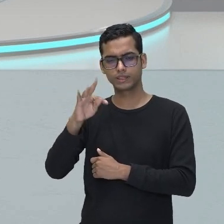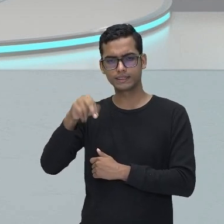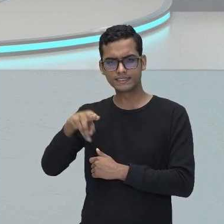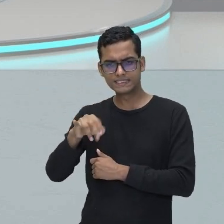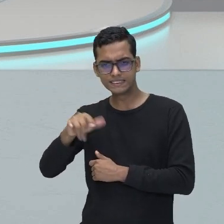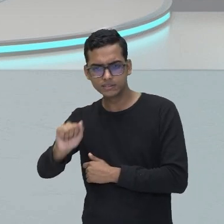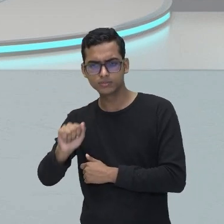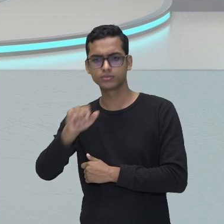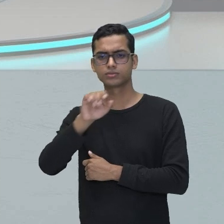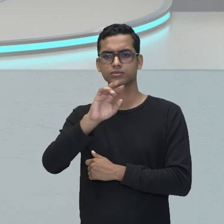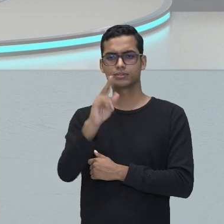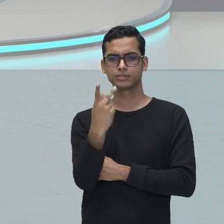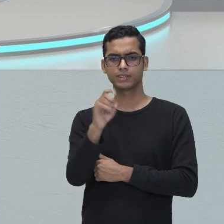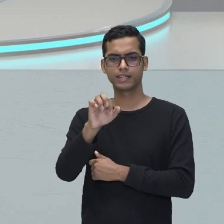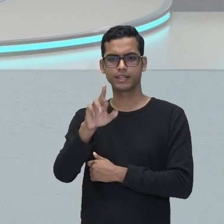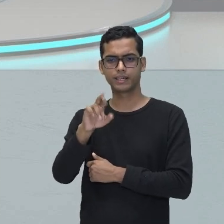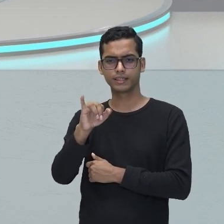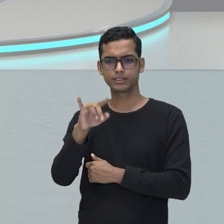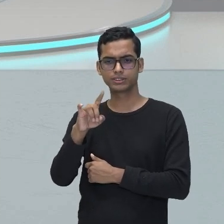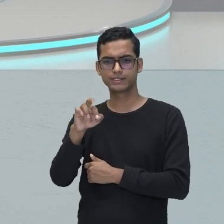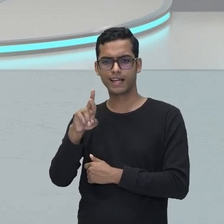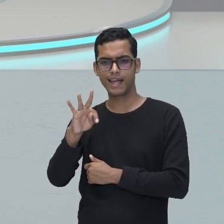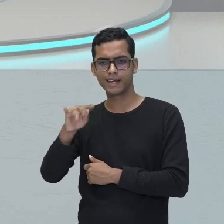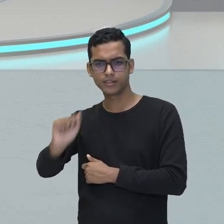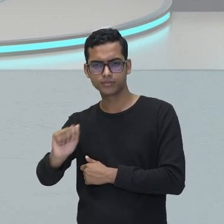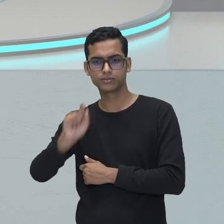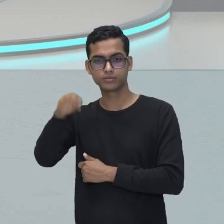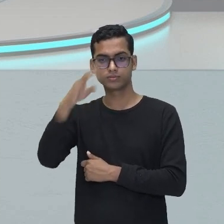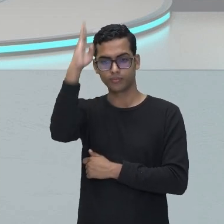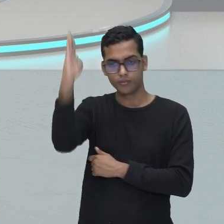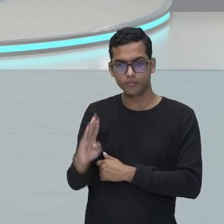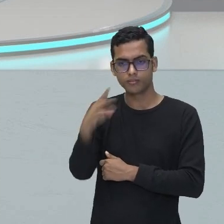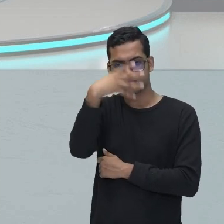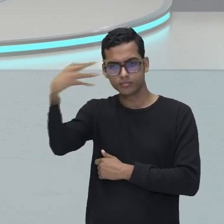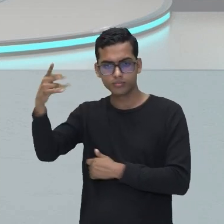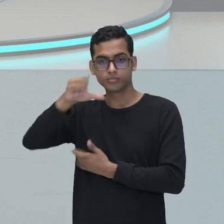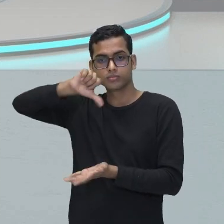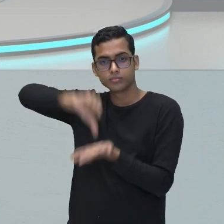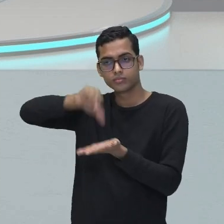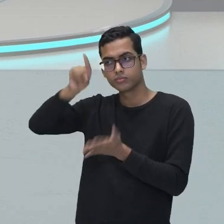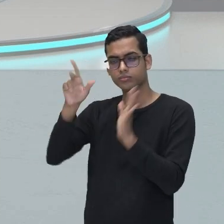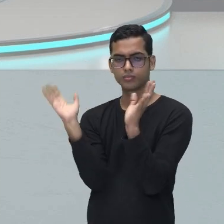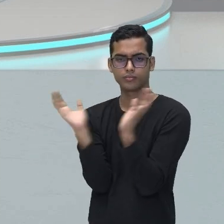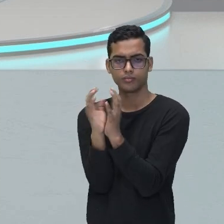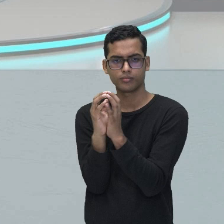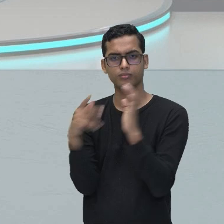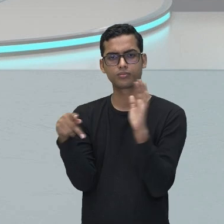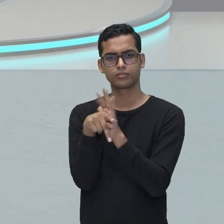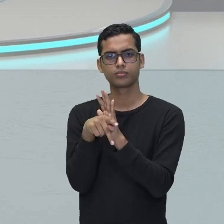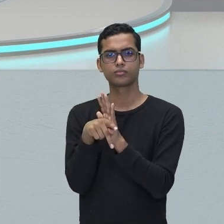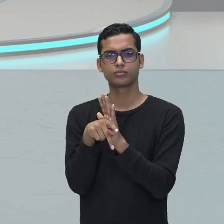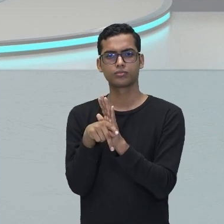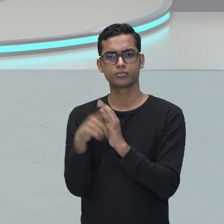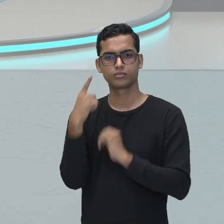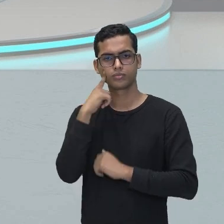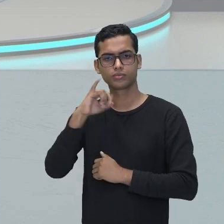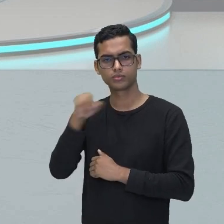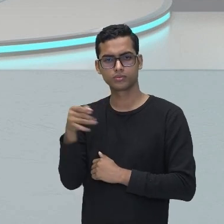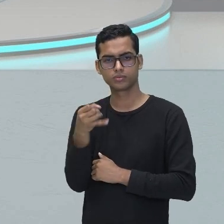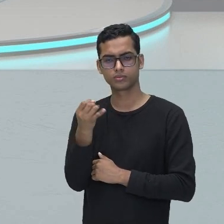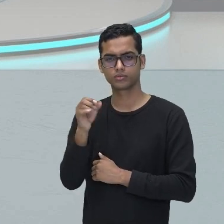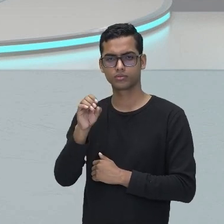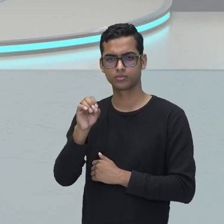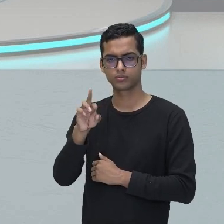o responsável, donatário, era Jorge de Albuquerque. E esse poema épico falava sobre ele.